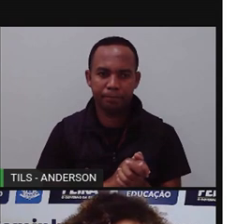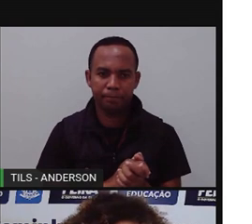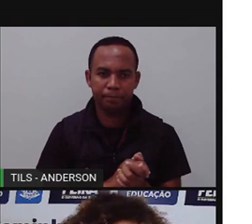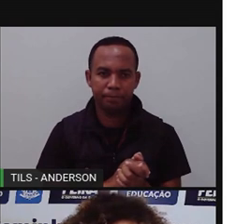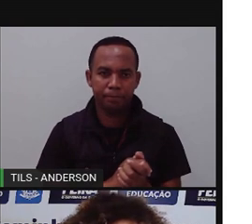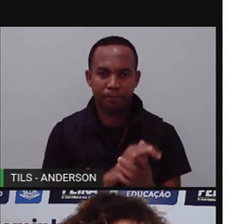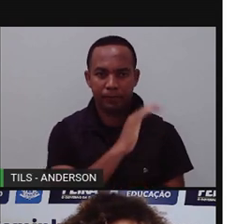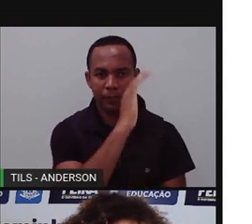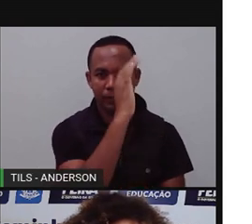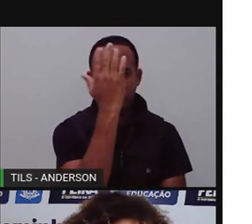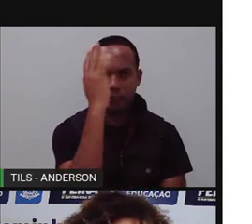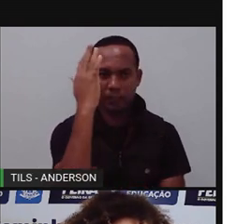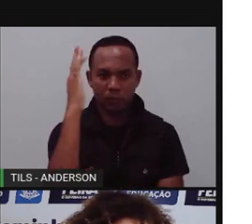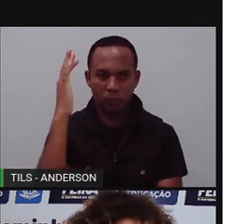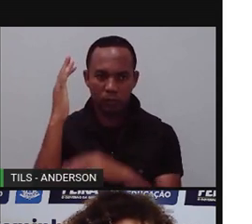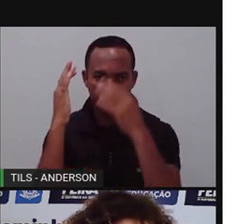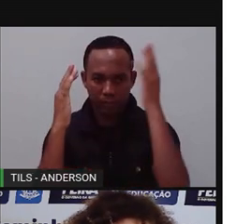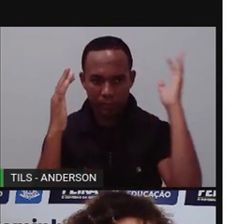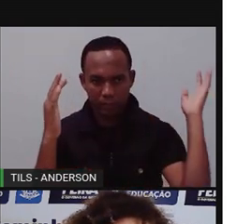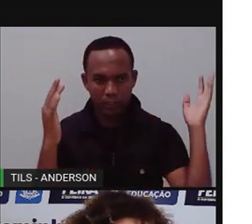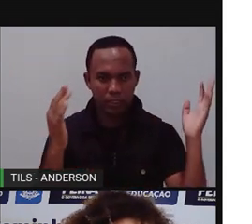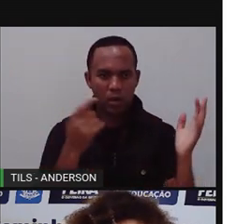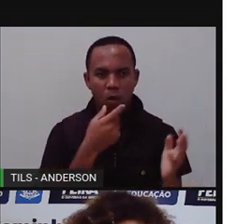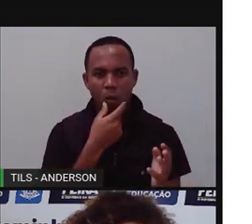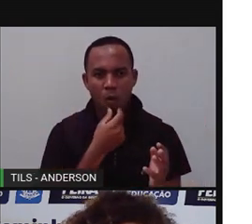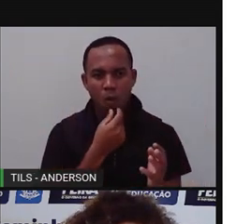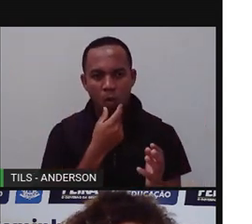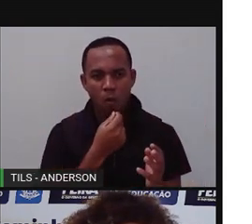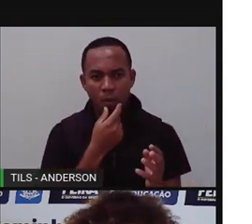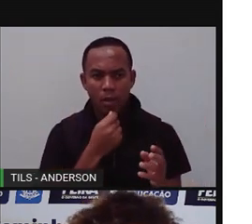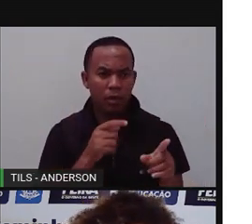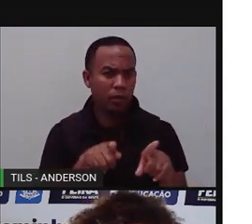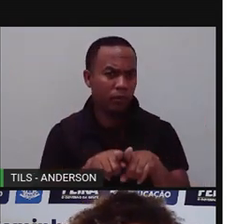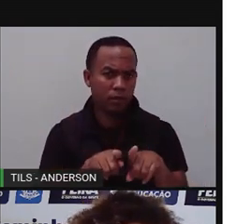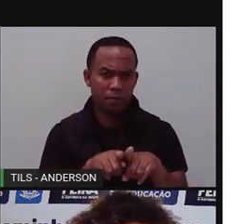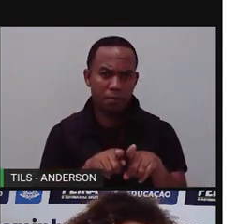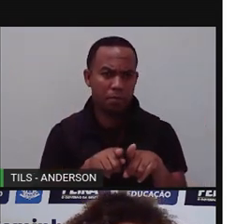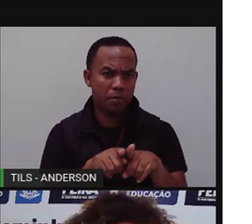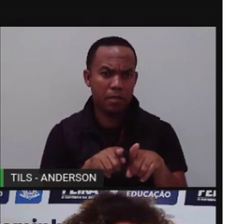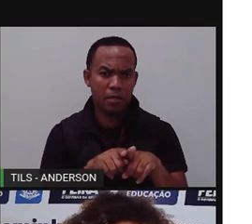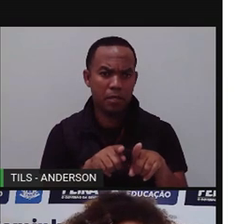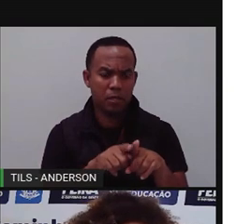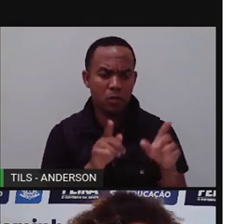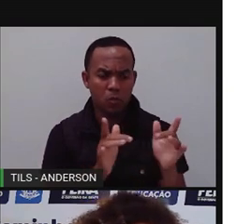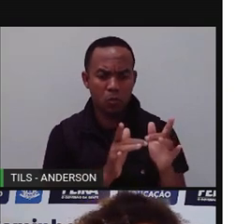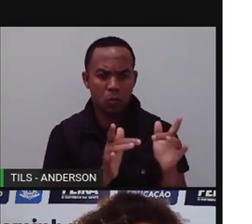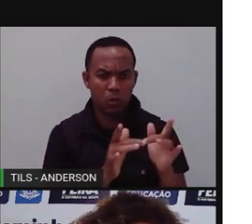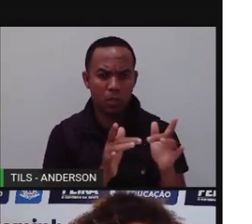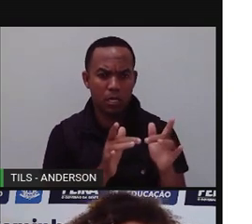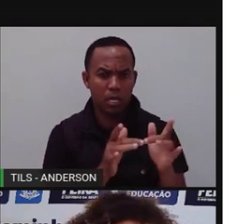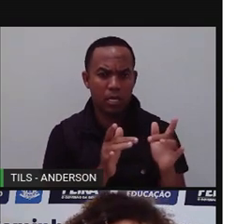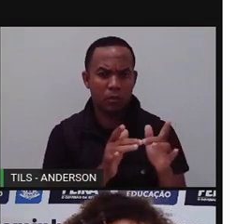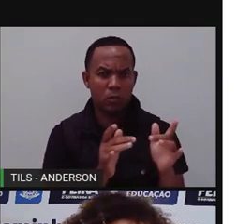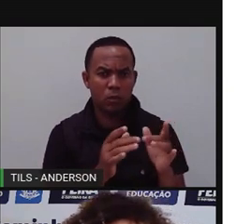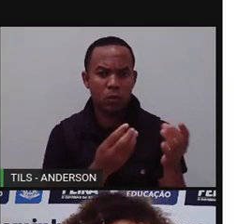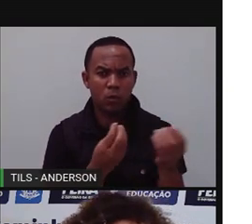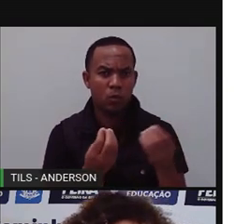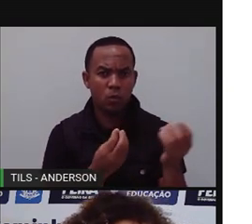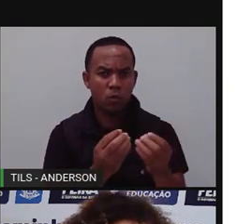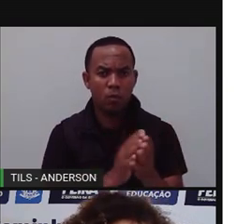A natureza, né? E o homem, eles possuem um vínculo. Tanto que tem aí na imagem, né? Como se a natureza estivesse